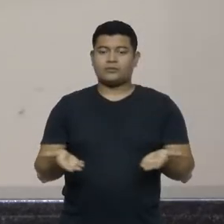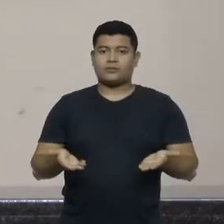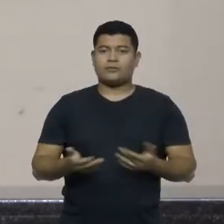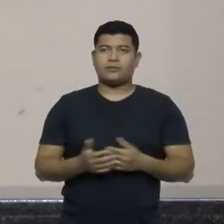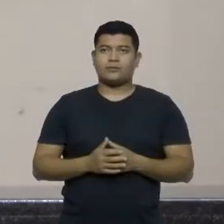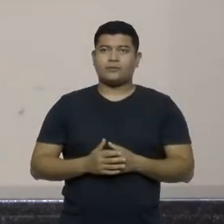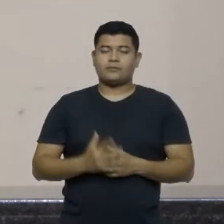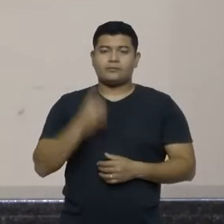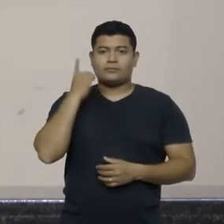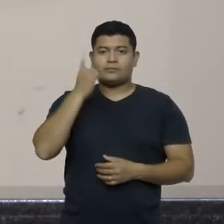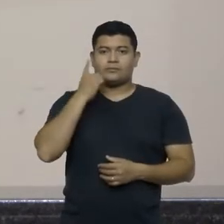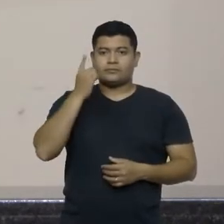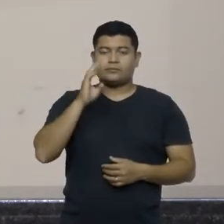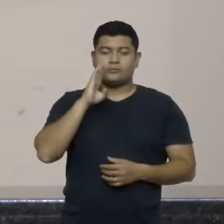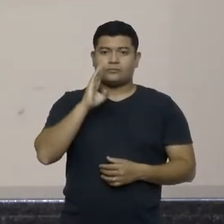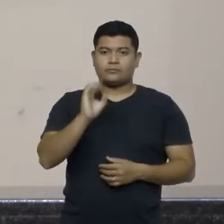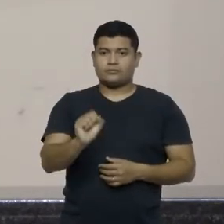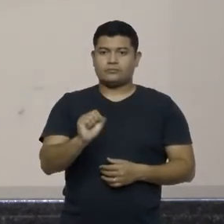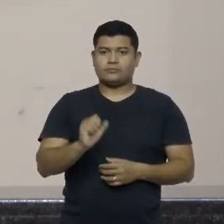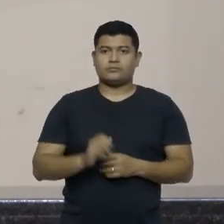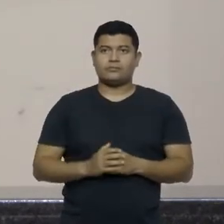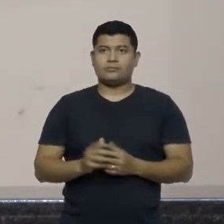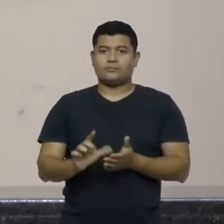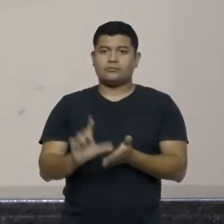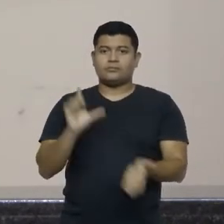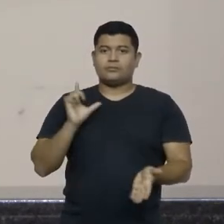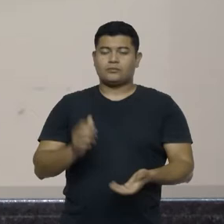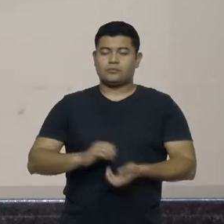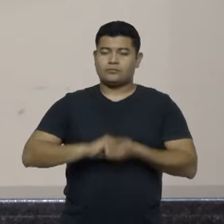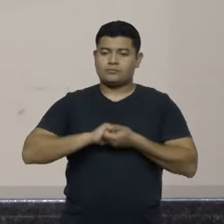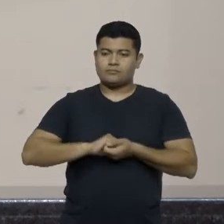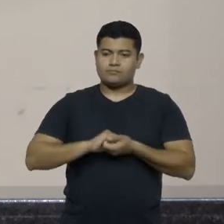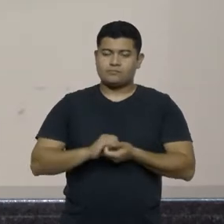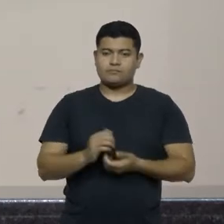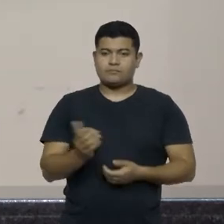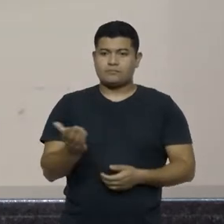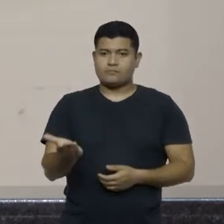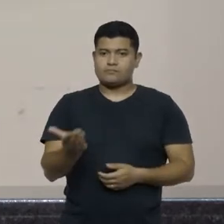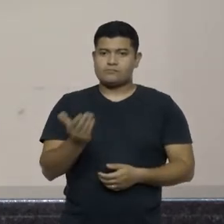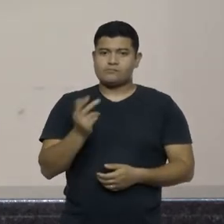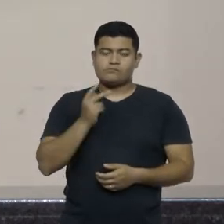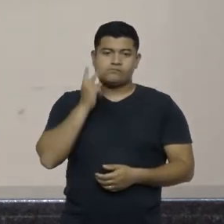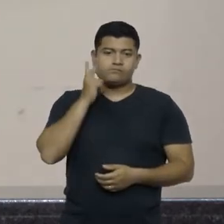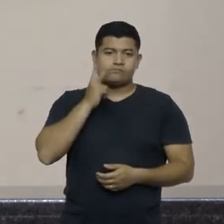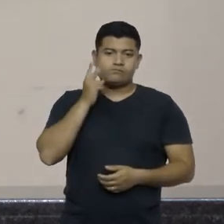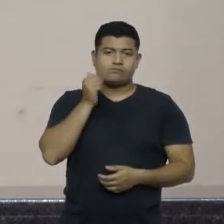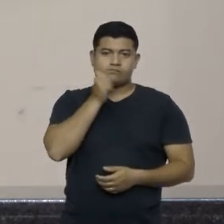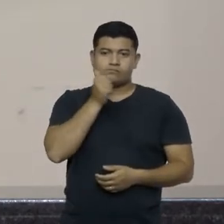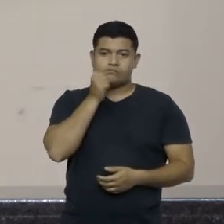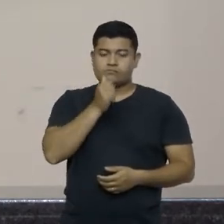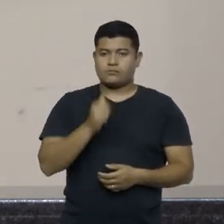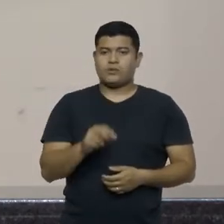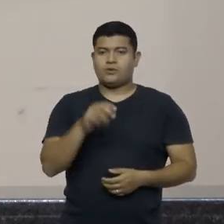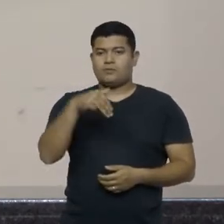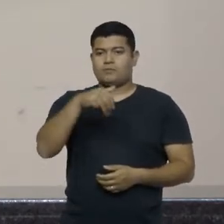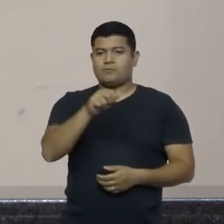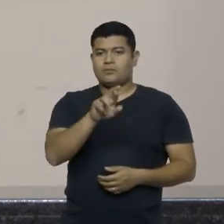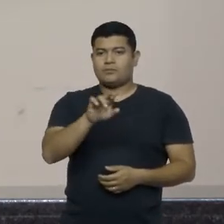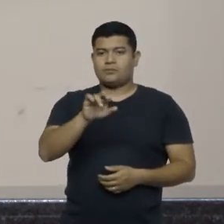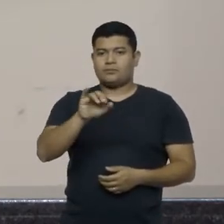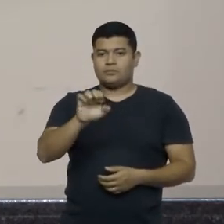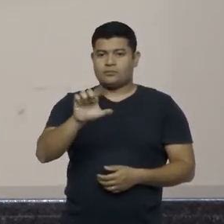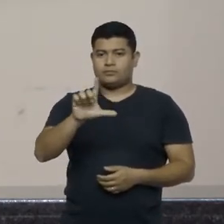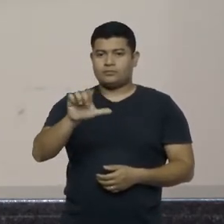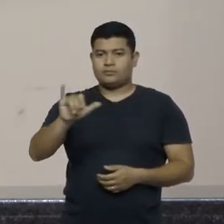deputado Bruno Souza. Antes, queria saudar a vereadora Amarela e Gonçalves, de Freia e Rogério,